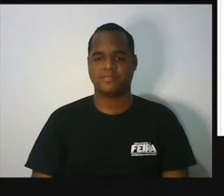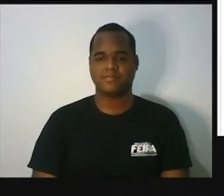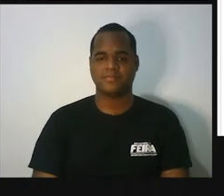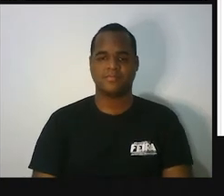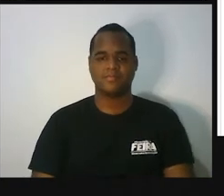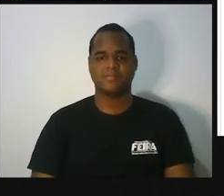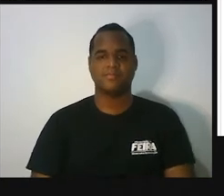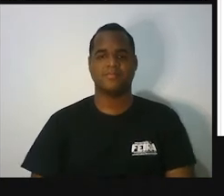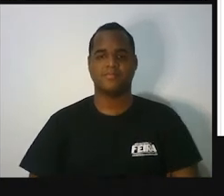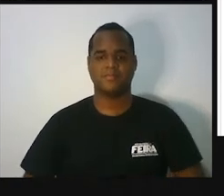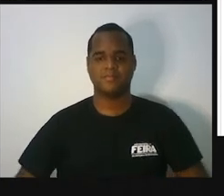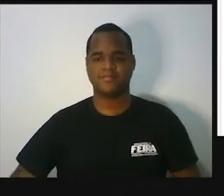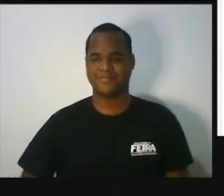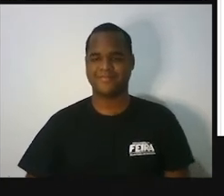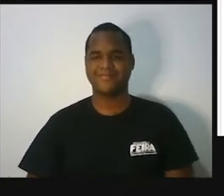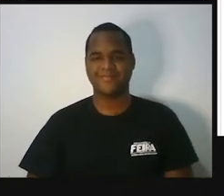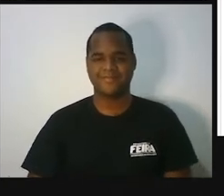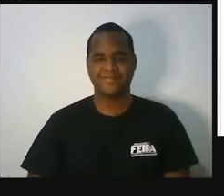Prontinho?